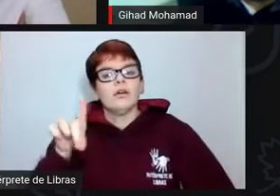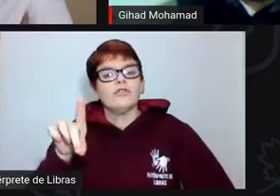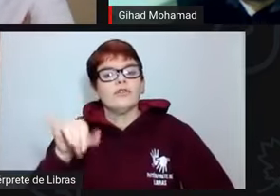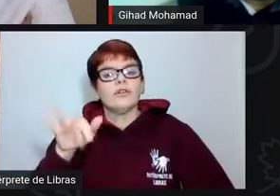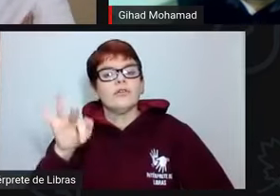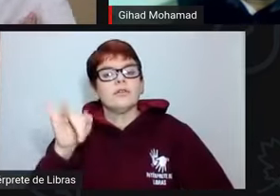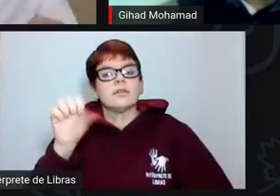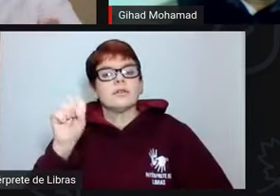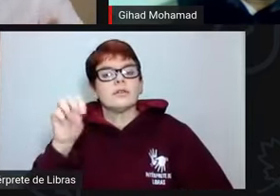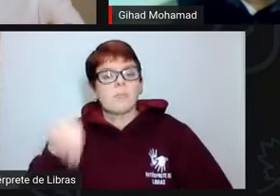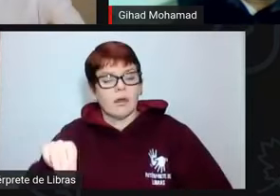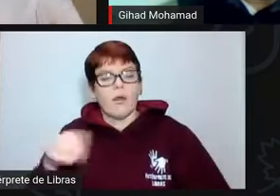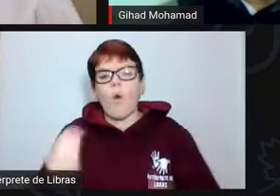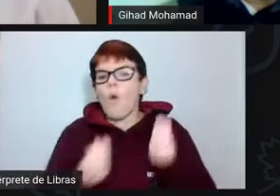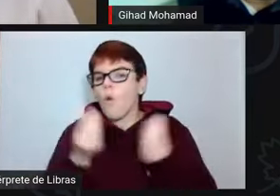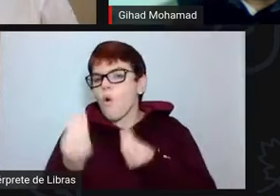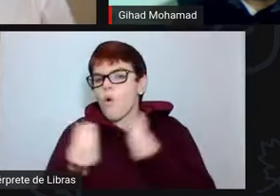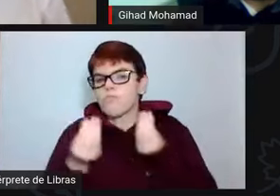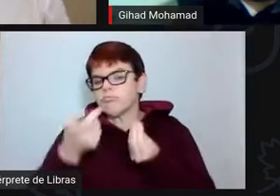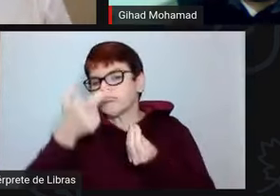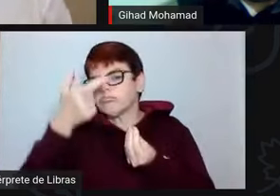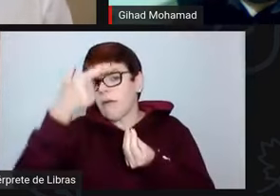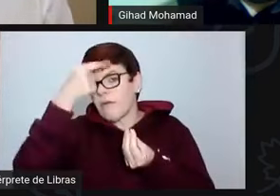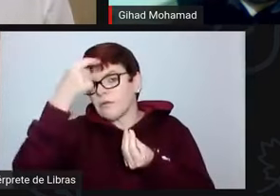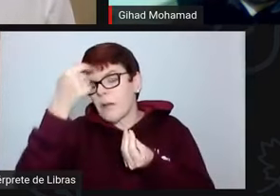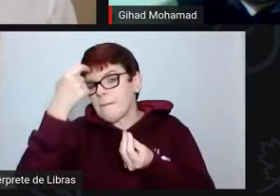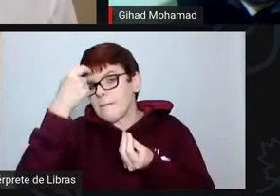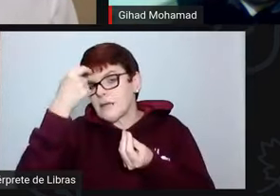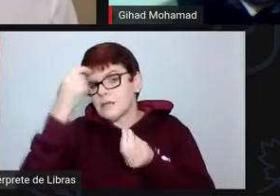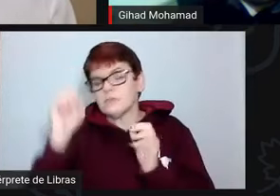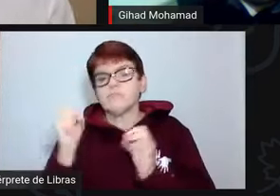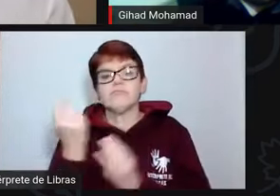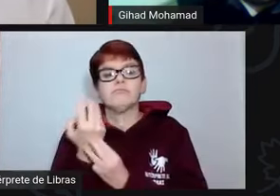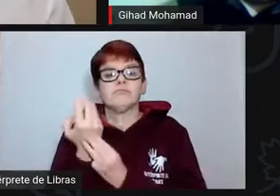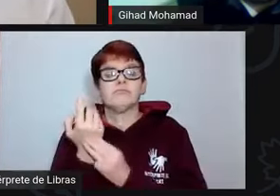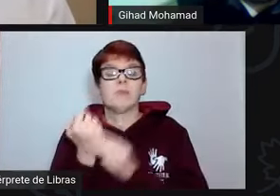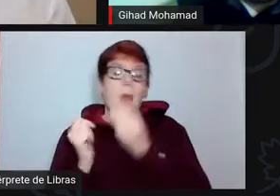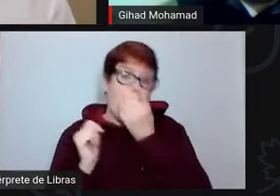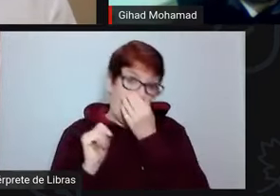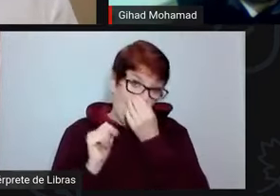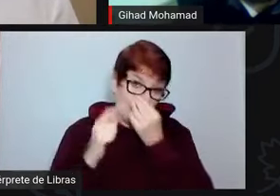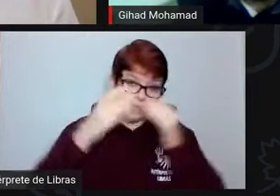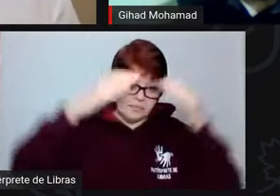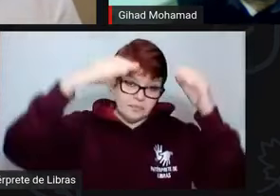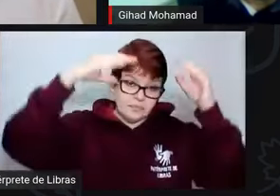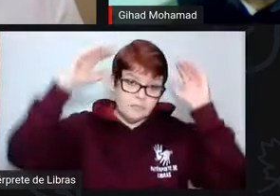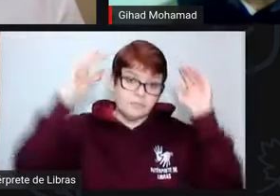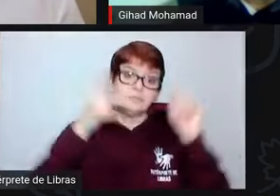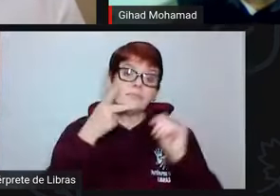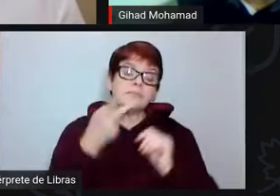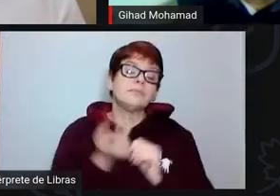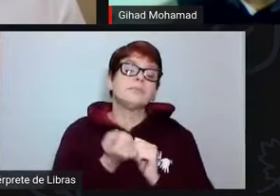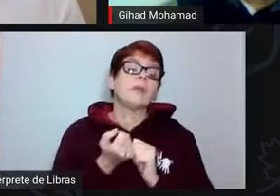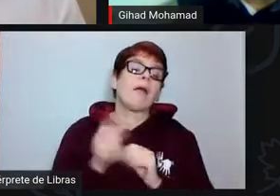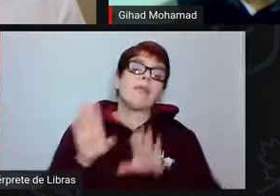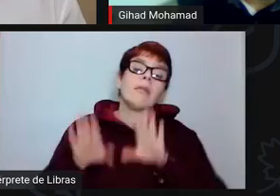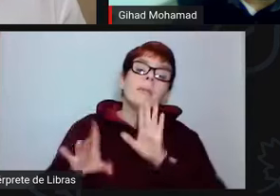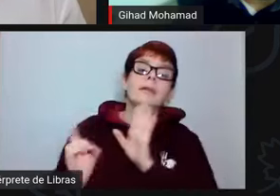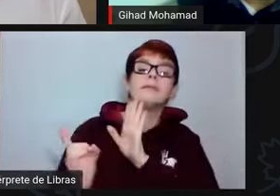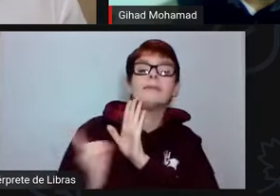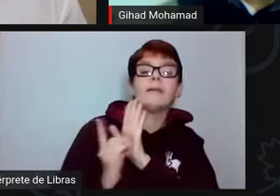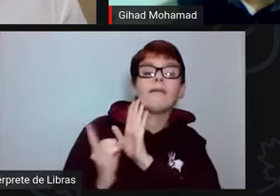dentro da UFSM, propriamente dito, professor? Isso é resultante dos decretos